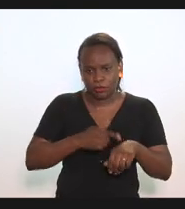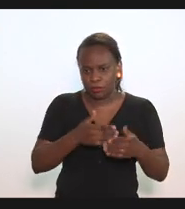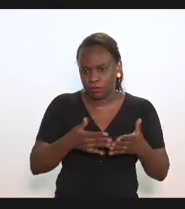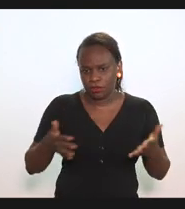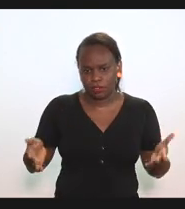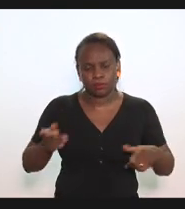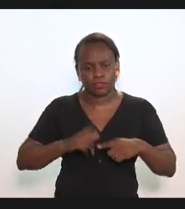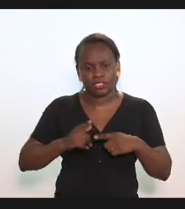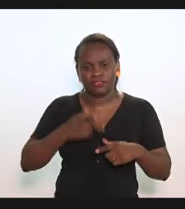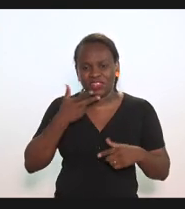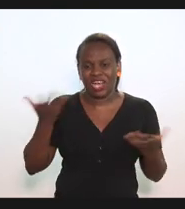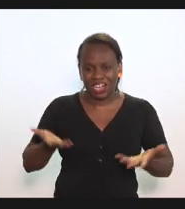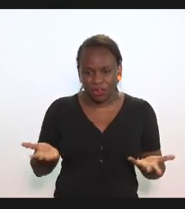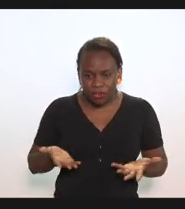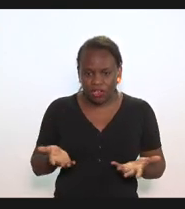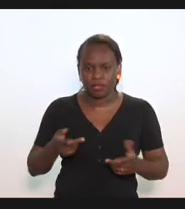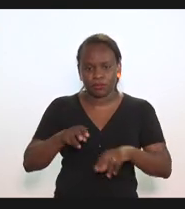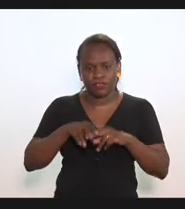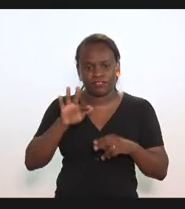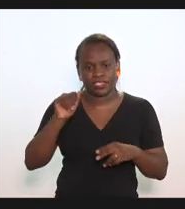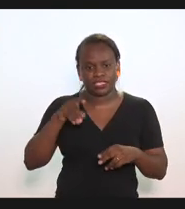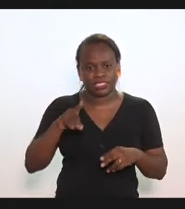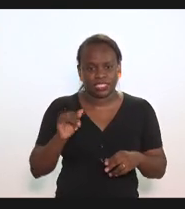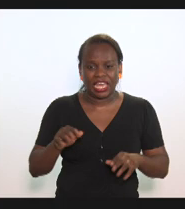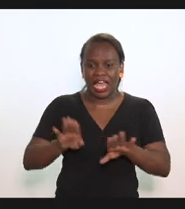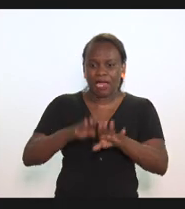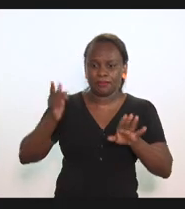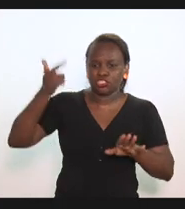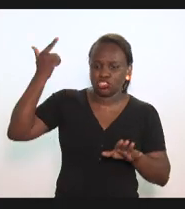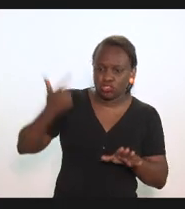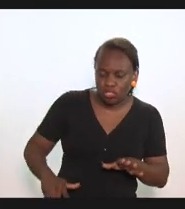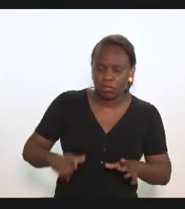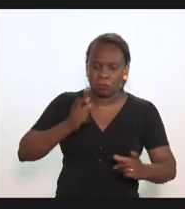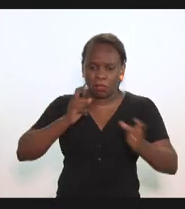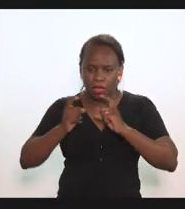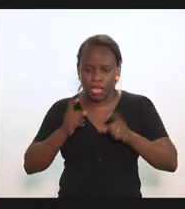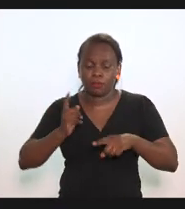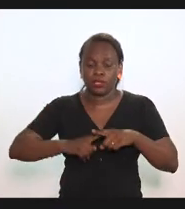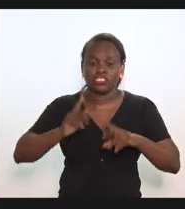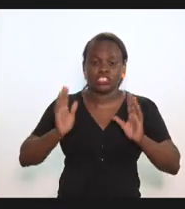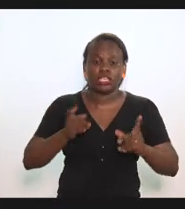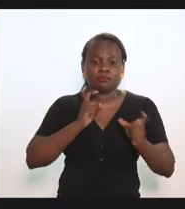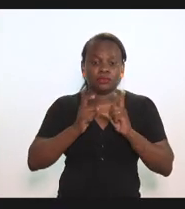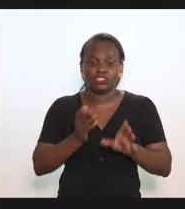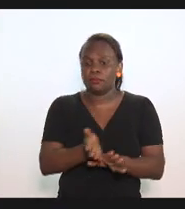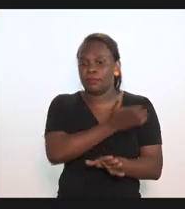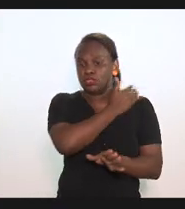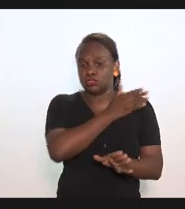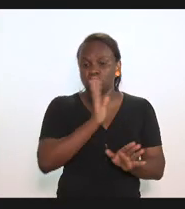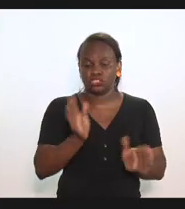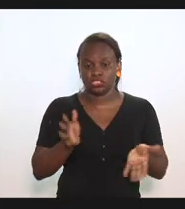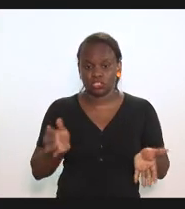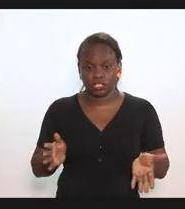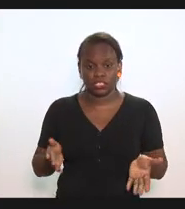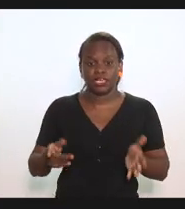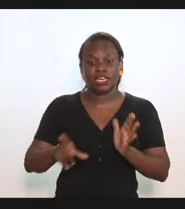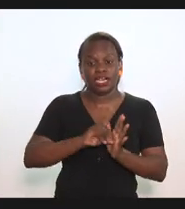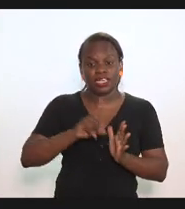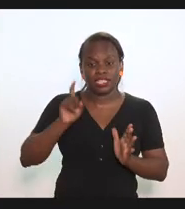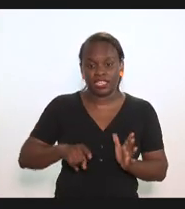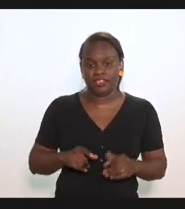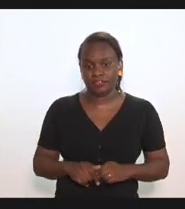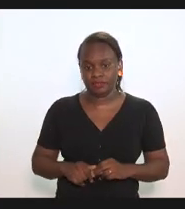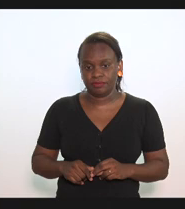essa fala agora por parte da fazenda querendo reabrir uma discussão quando na verdade essa discussão já teria ter sido feita